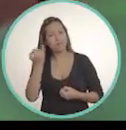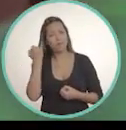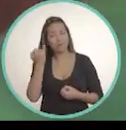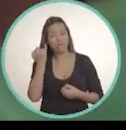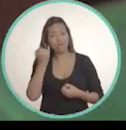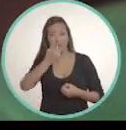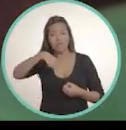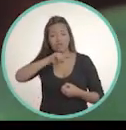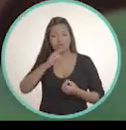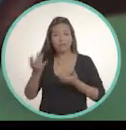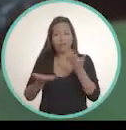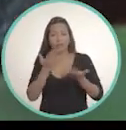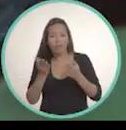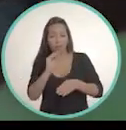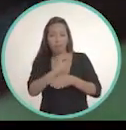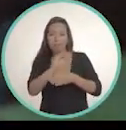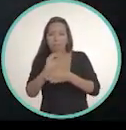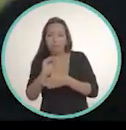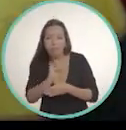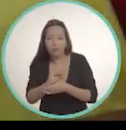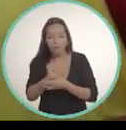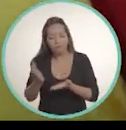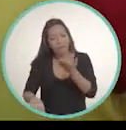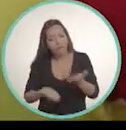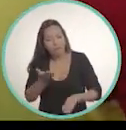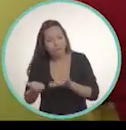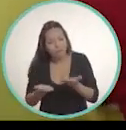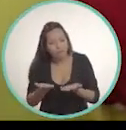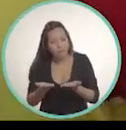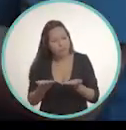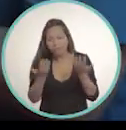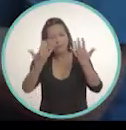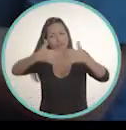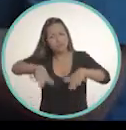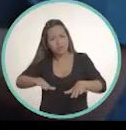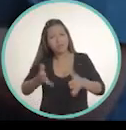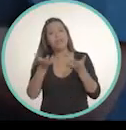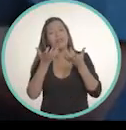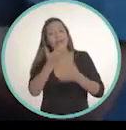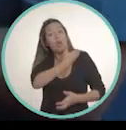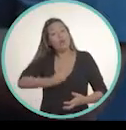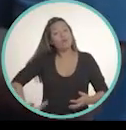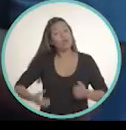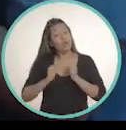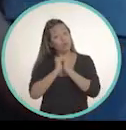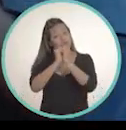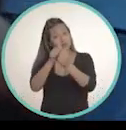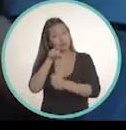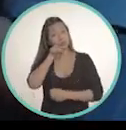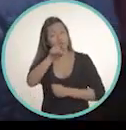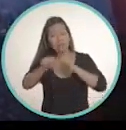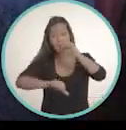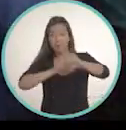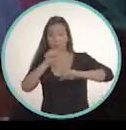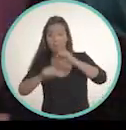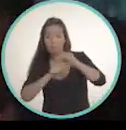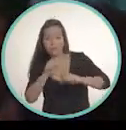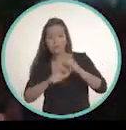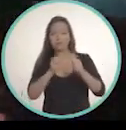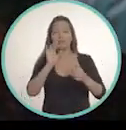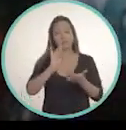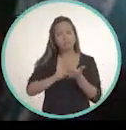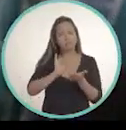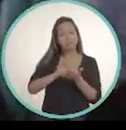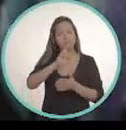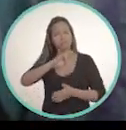política. Nós não queremos apenas cuidar de você. Não. Nós queremos governar com você, dar democracia pra essa cidade, mudar